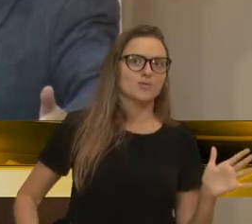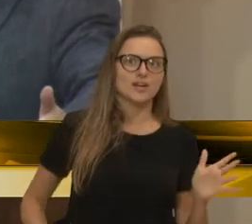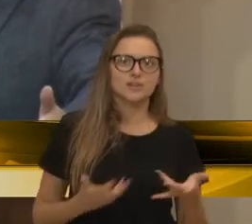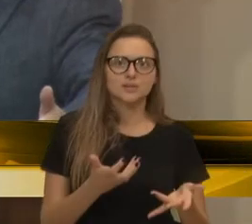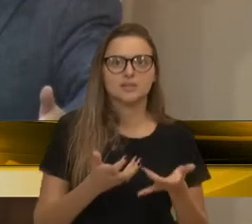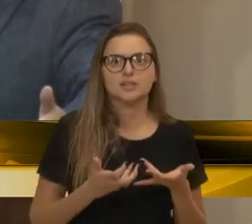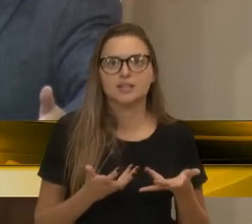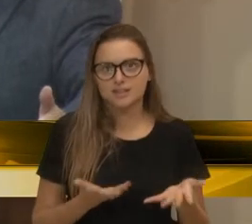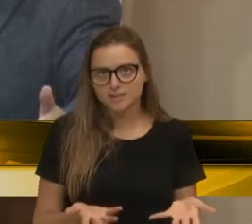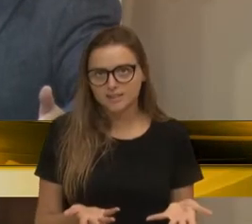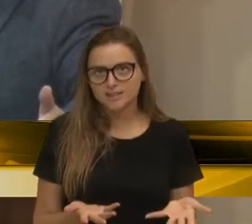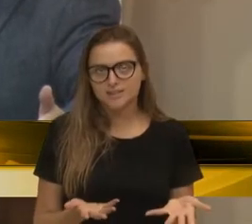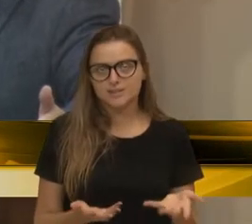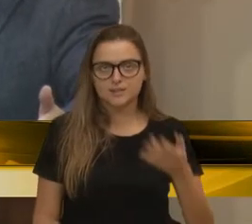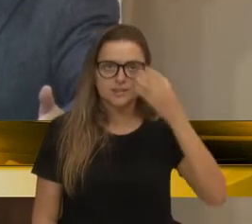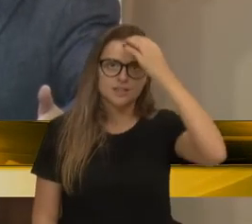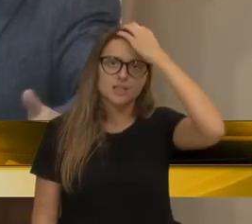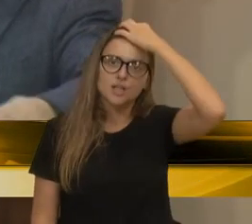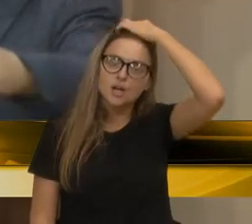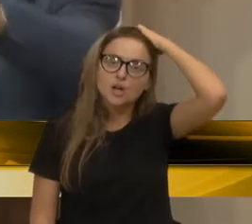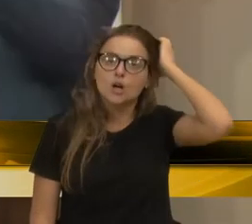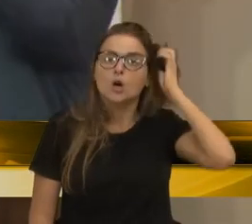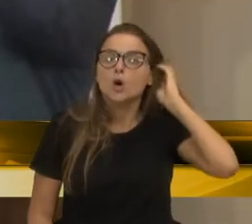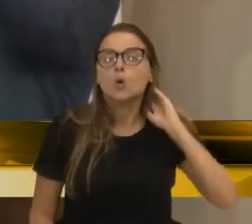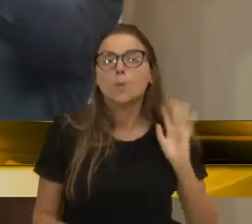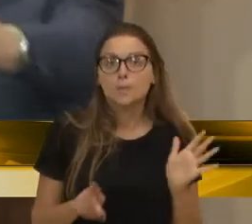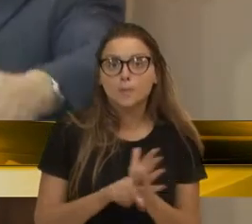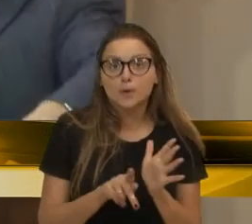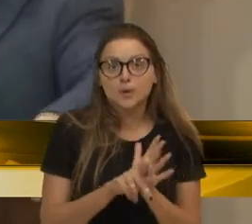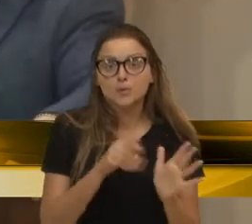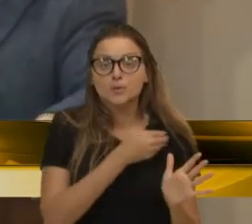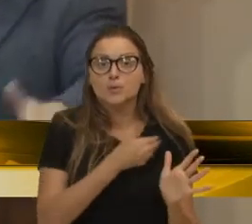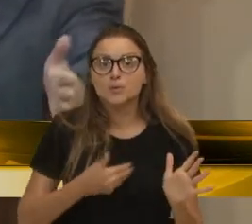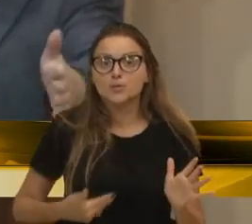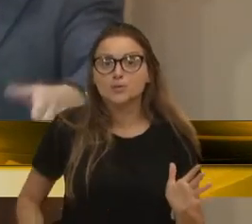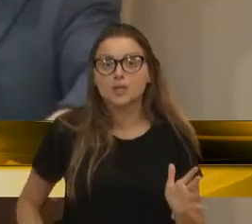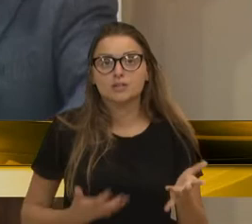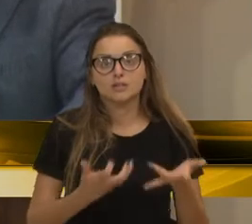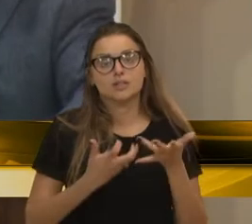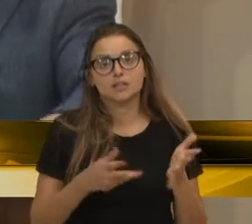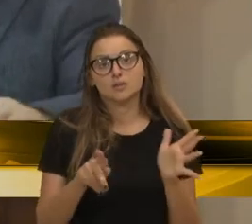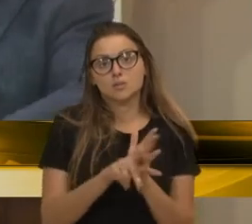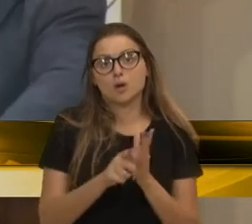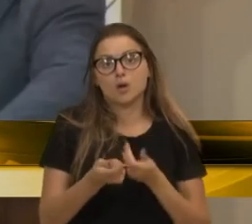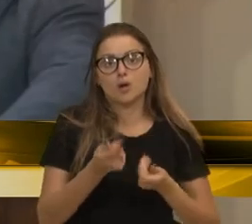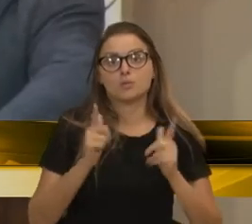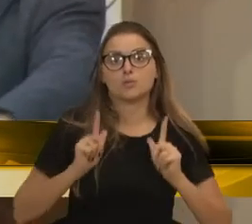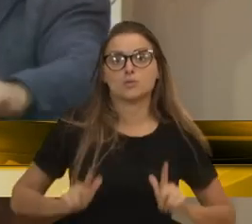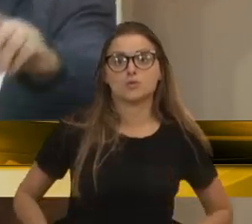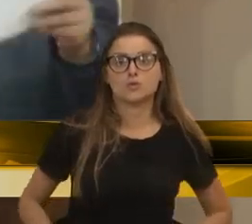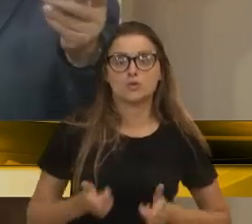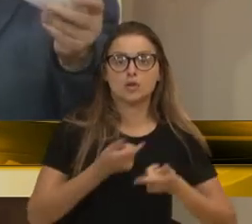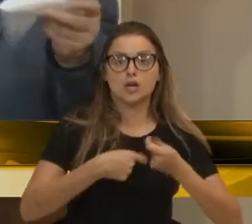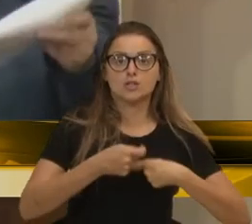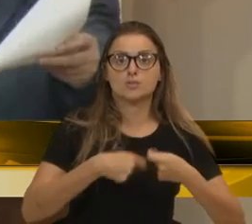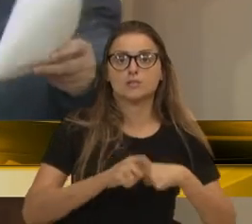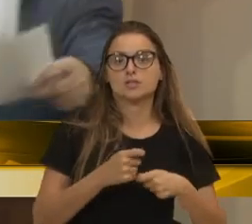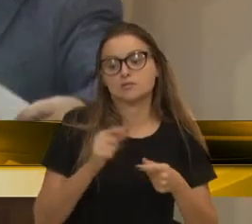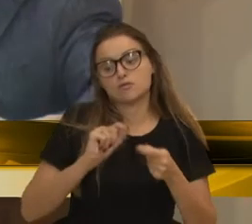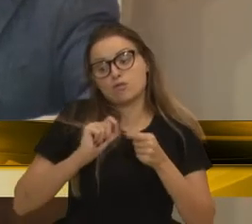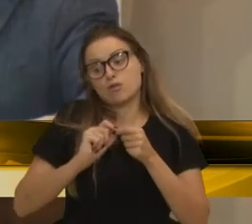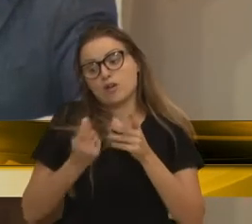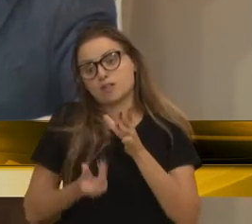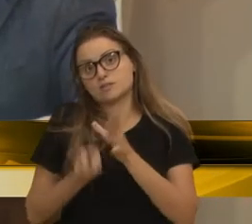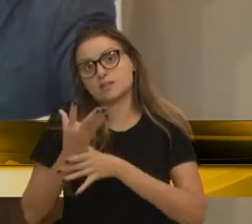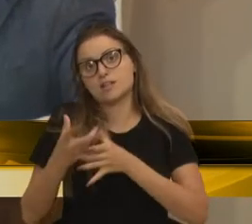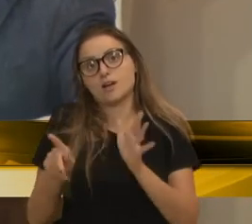do ventre gerado lá no próprio governo. O gestor é que gerou os pedidos de impeachment contra